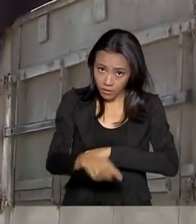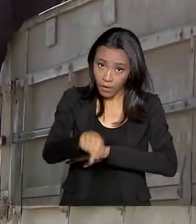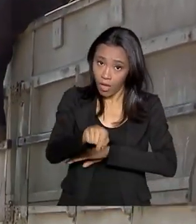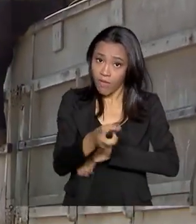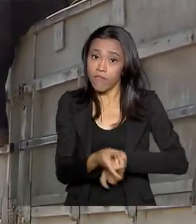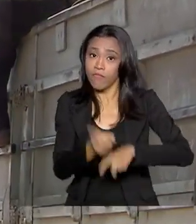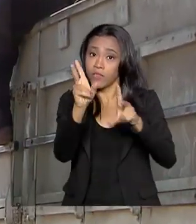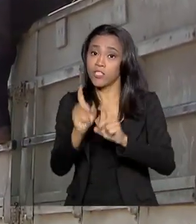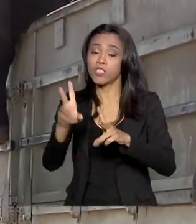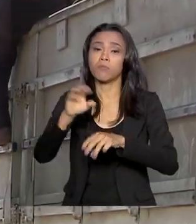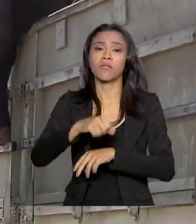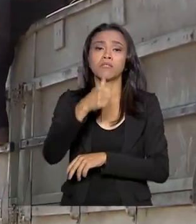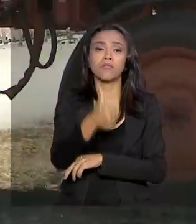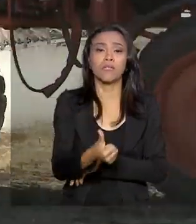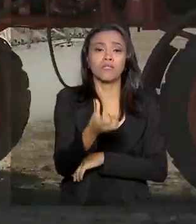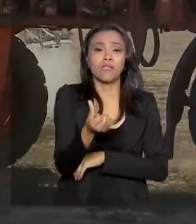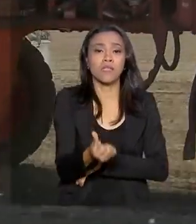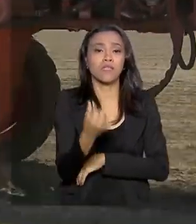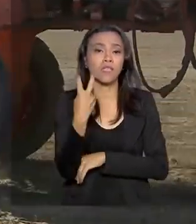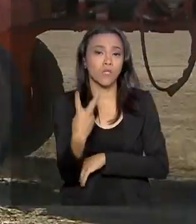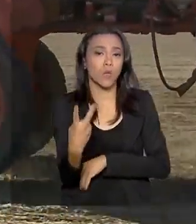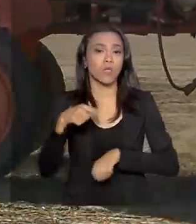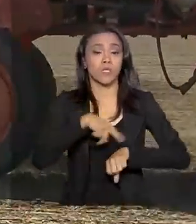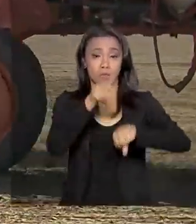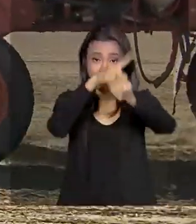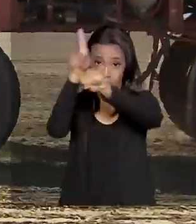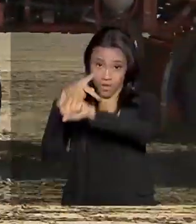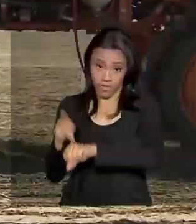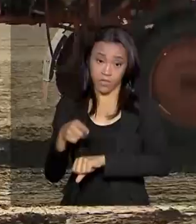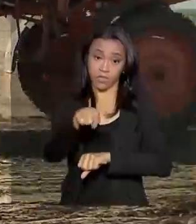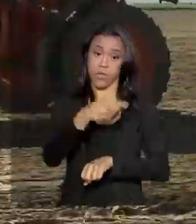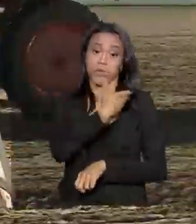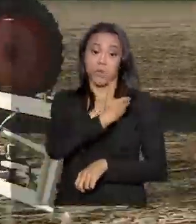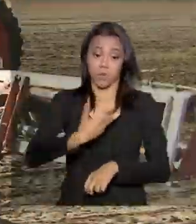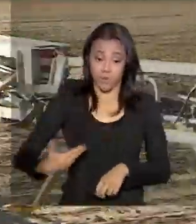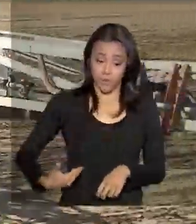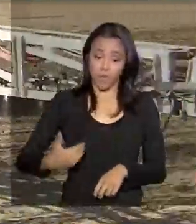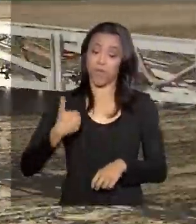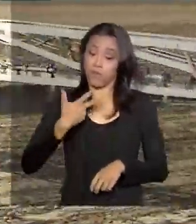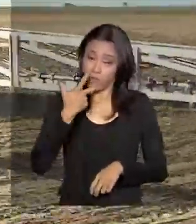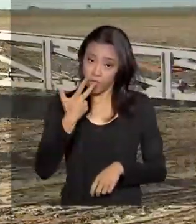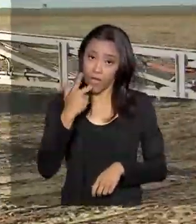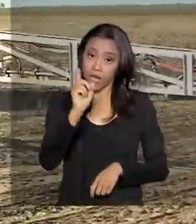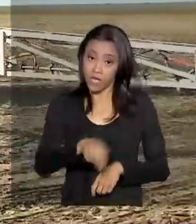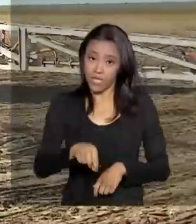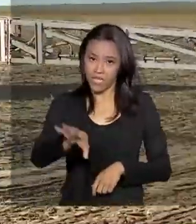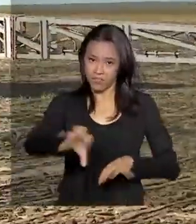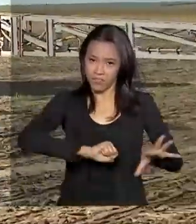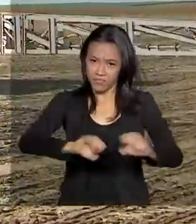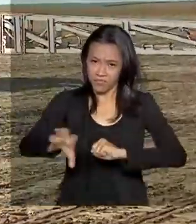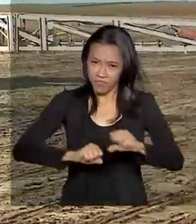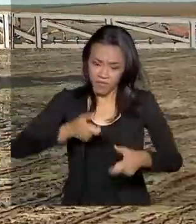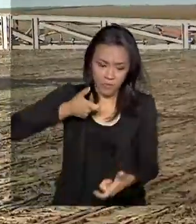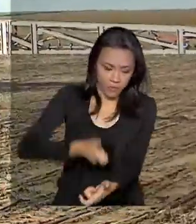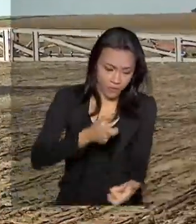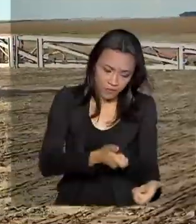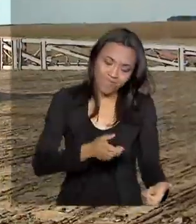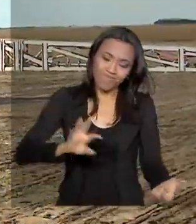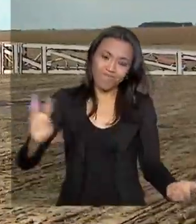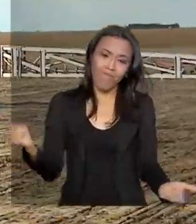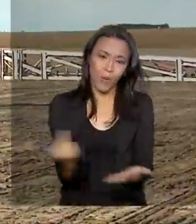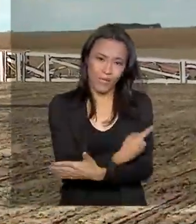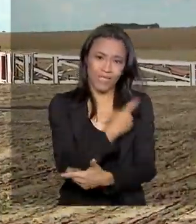162 países. O governo reconhece que a contaminação ainda é um problema, que ocorre